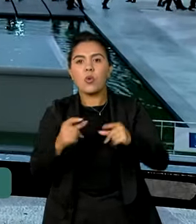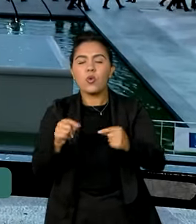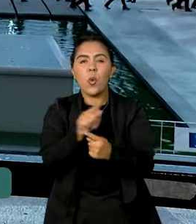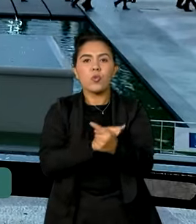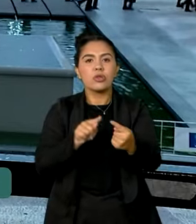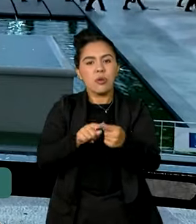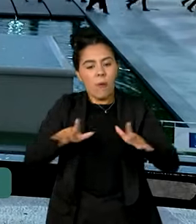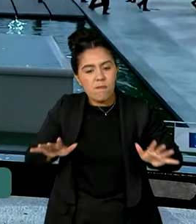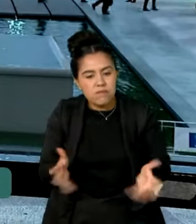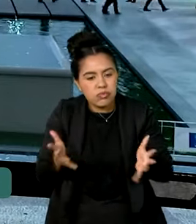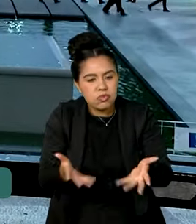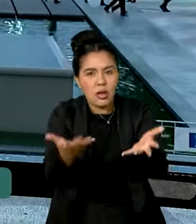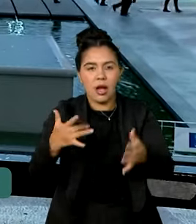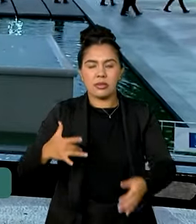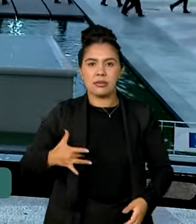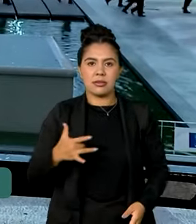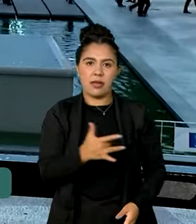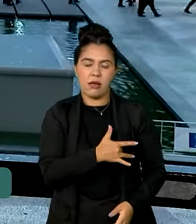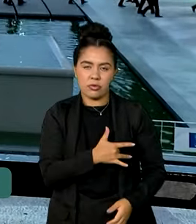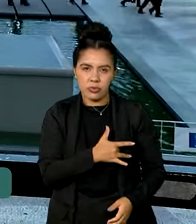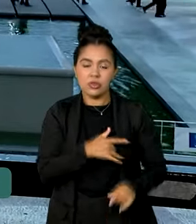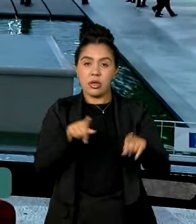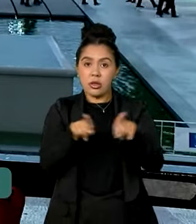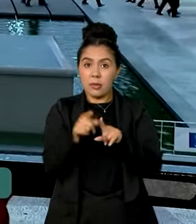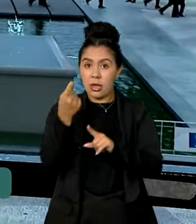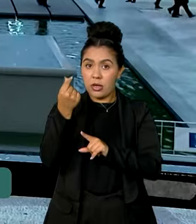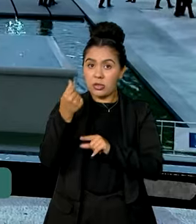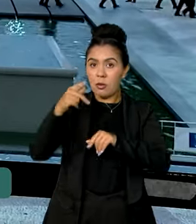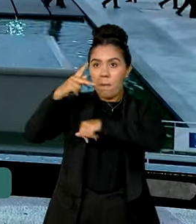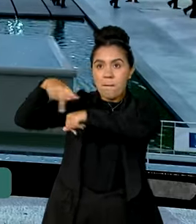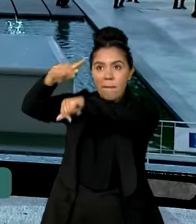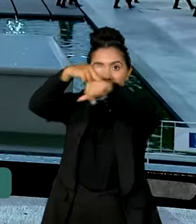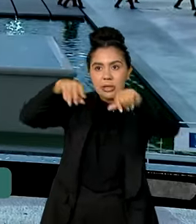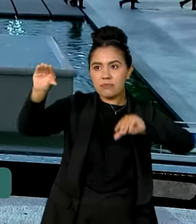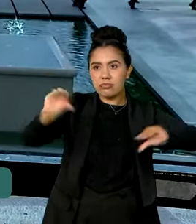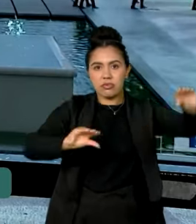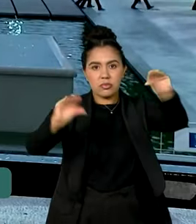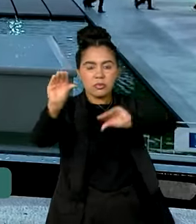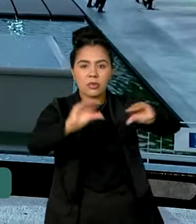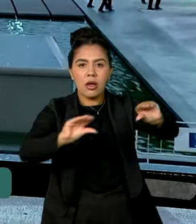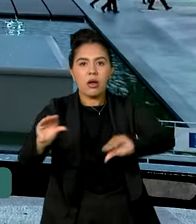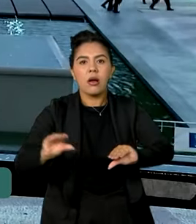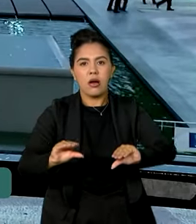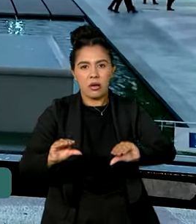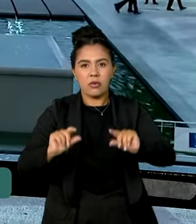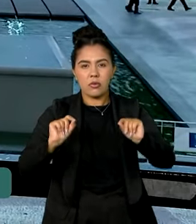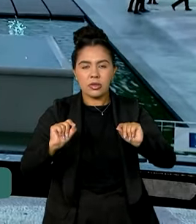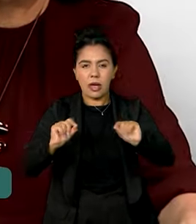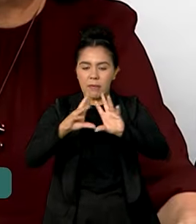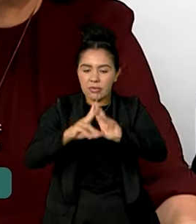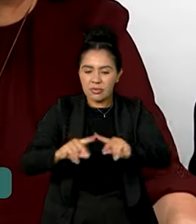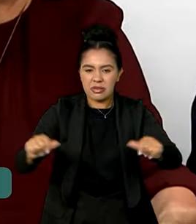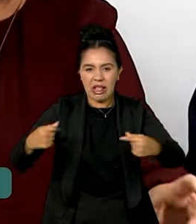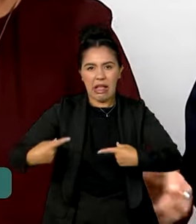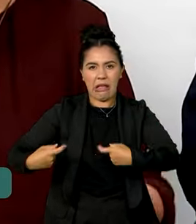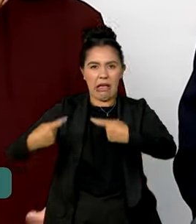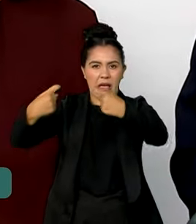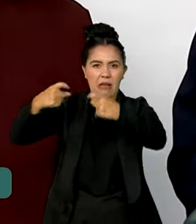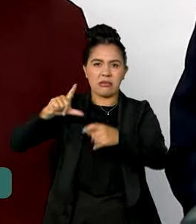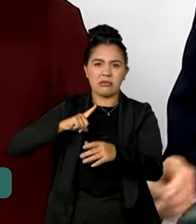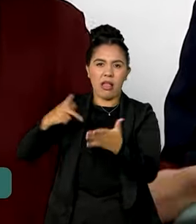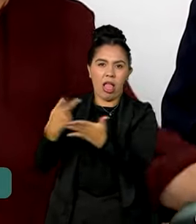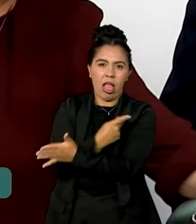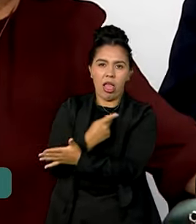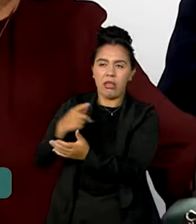a saúde e os recursos empenhados pelos países para promover guerras ao redor do mundo. A gente tem